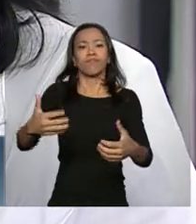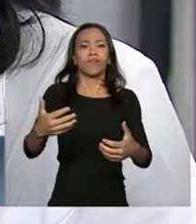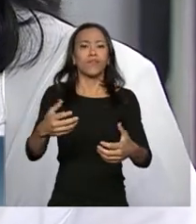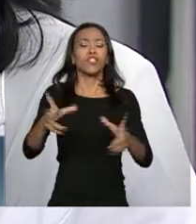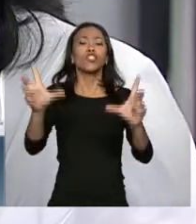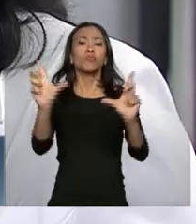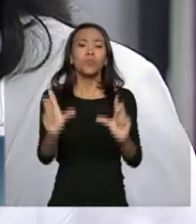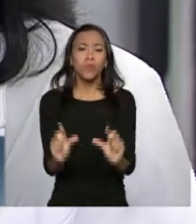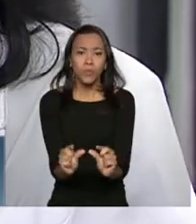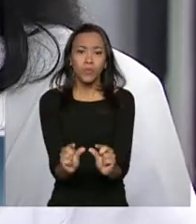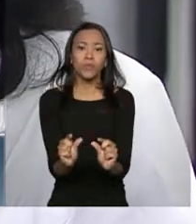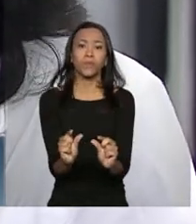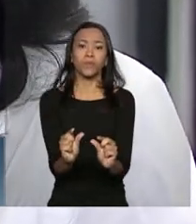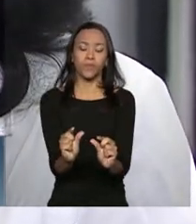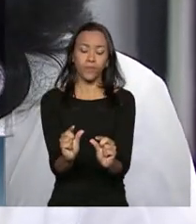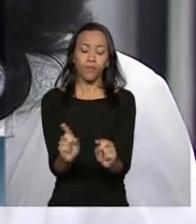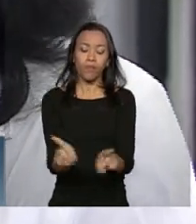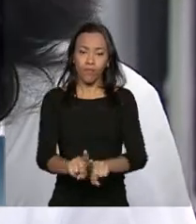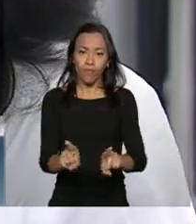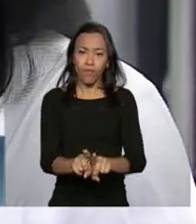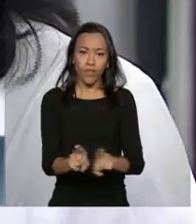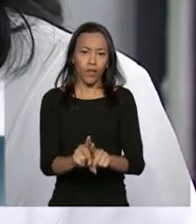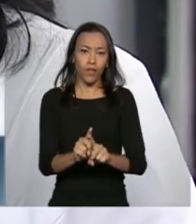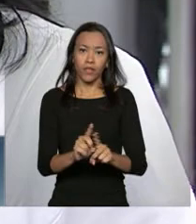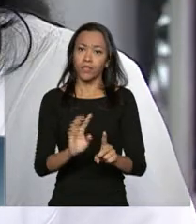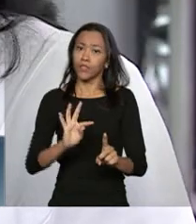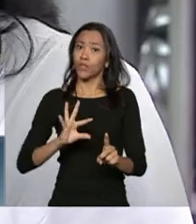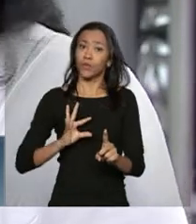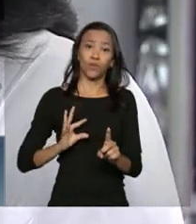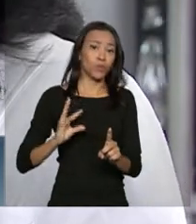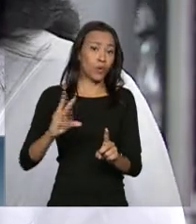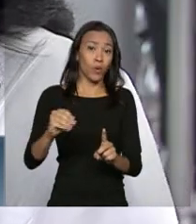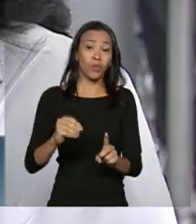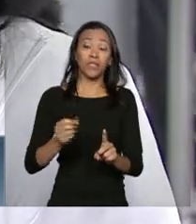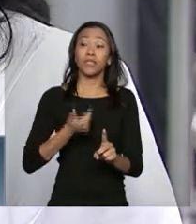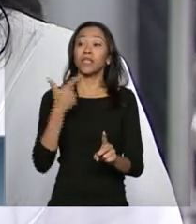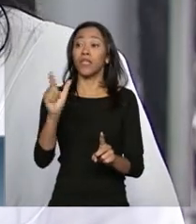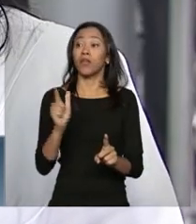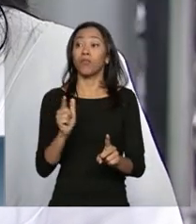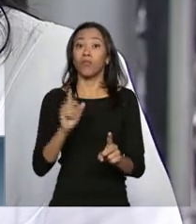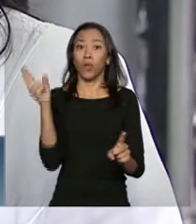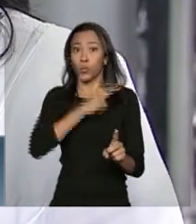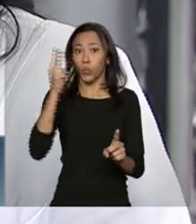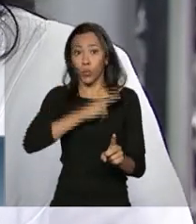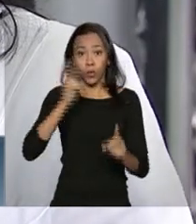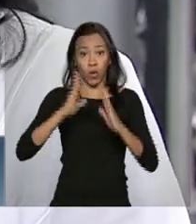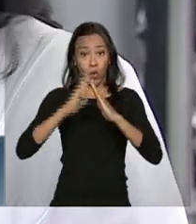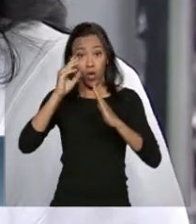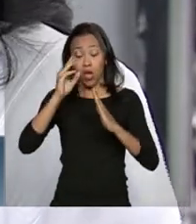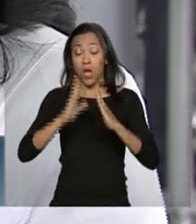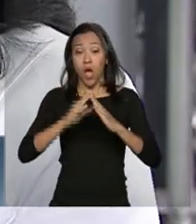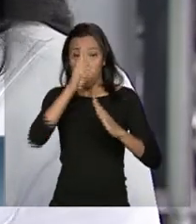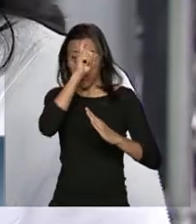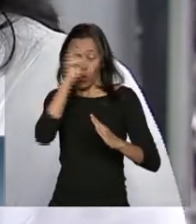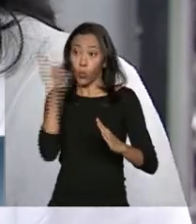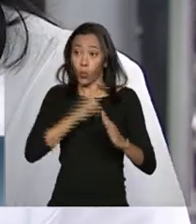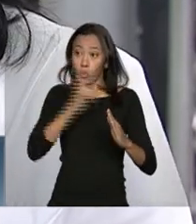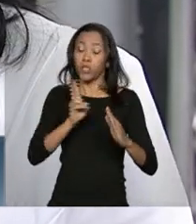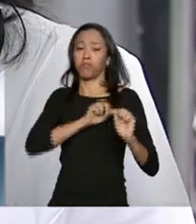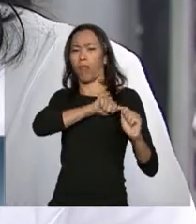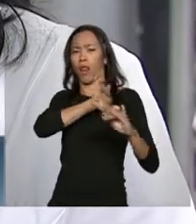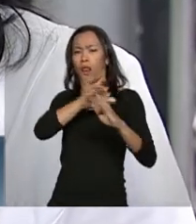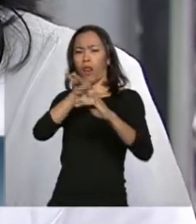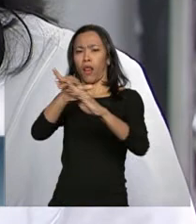diminuindo toda a demanda que ia para as nossas unidades de urgência e emergência. Hoje nós temos as pessoas